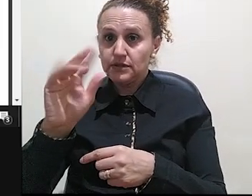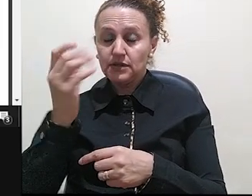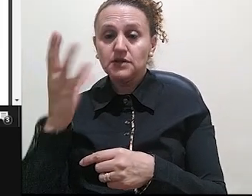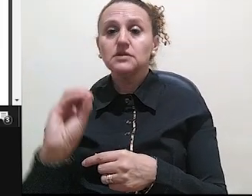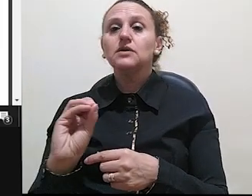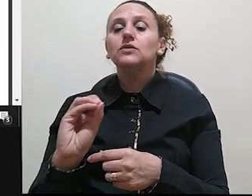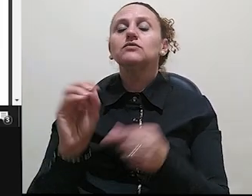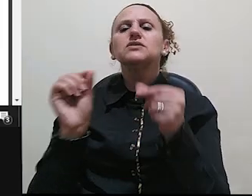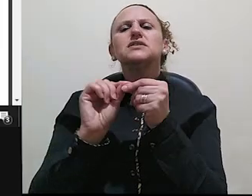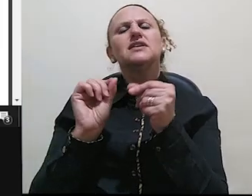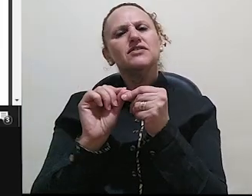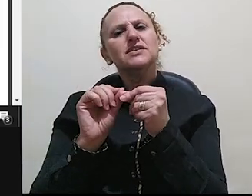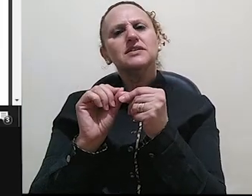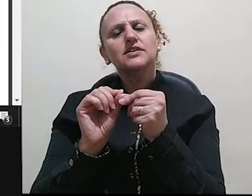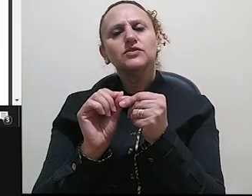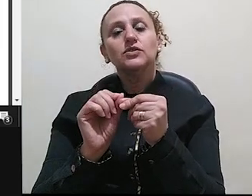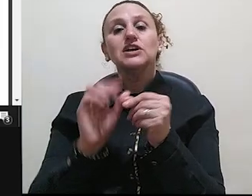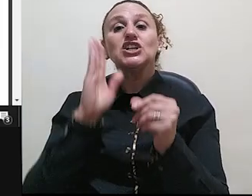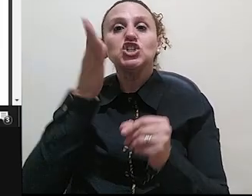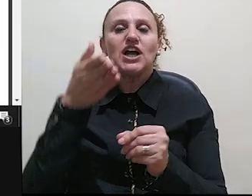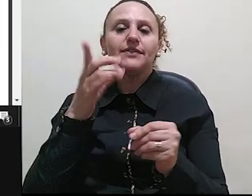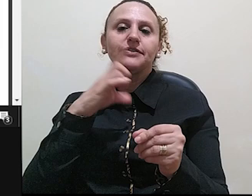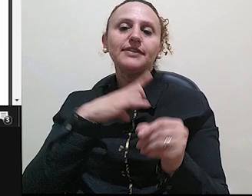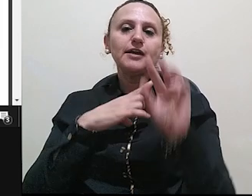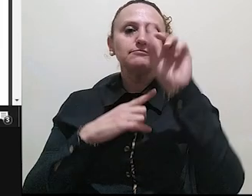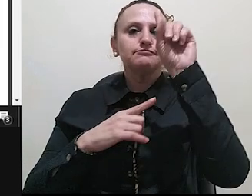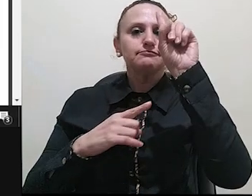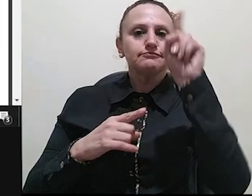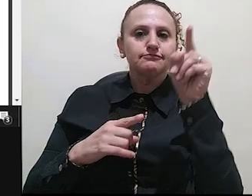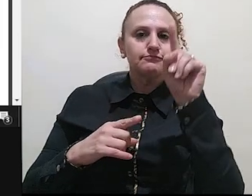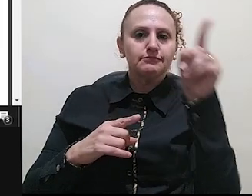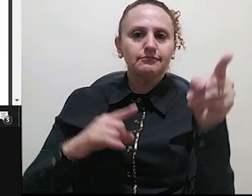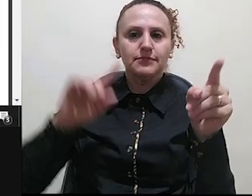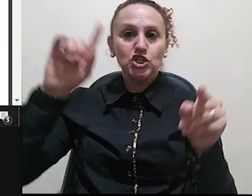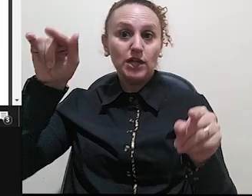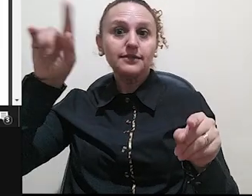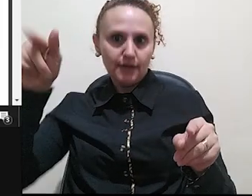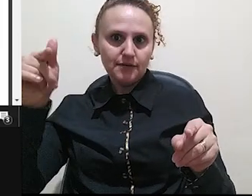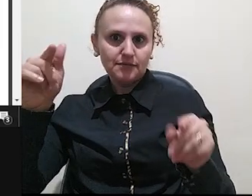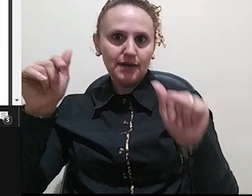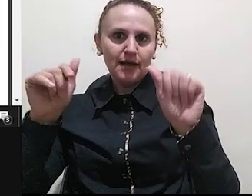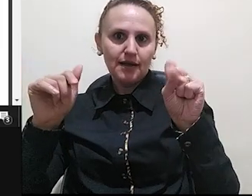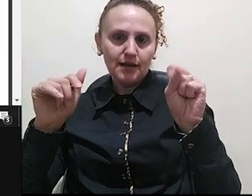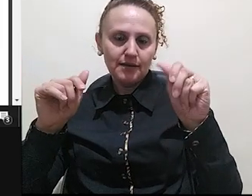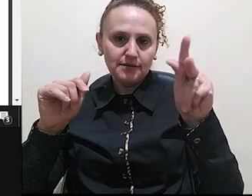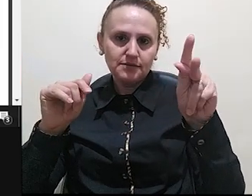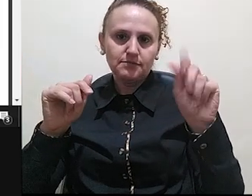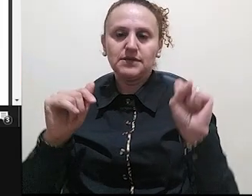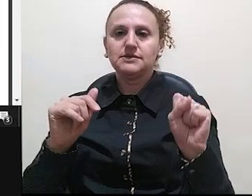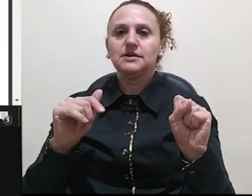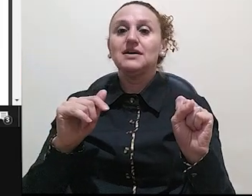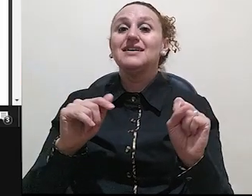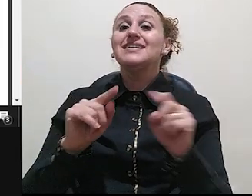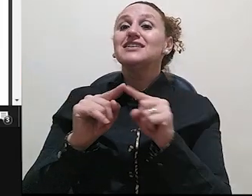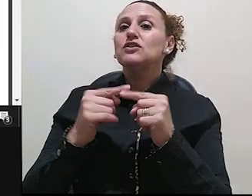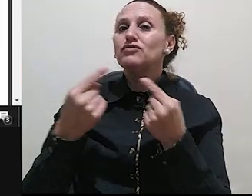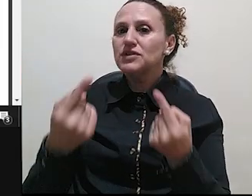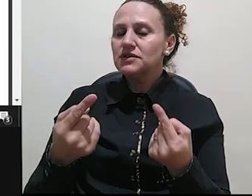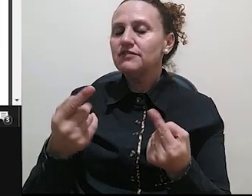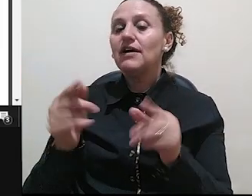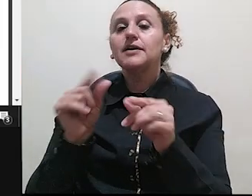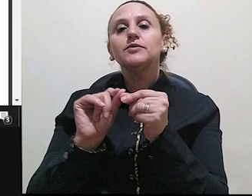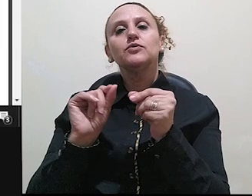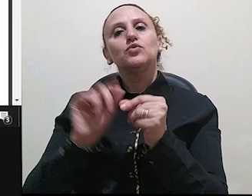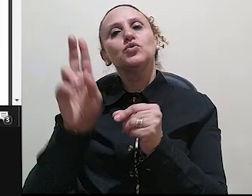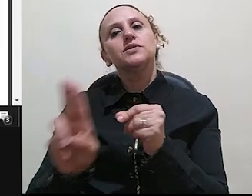uma citação e já está aspeado o que você queria falar, então você usa aspas simples, é só vocês olharem no